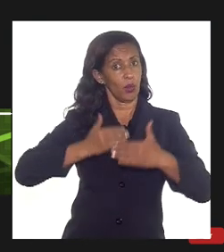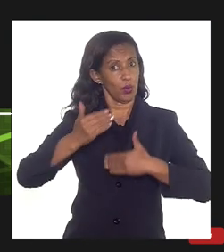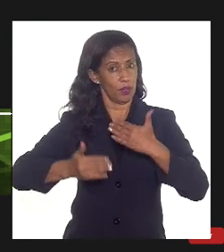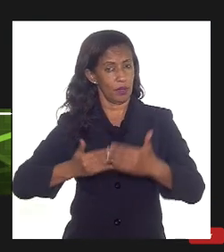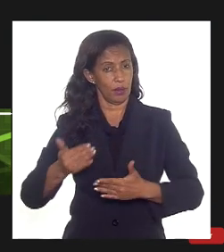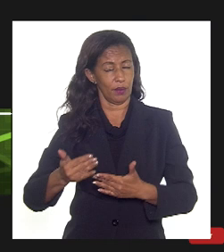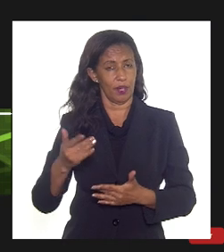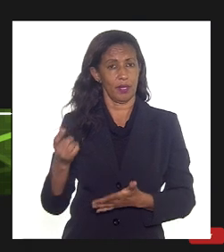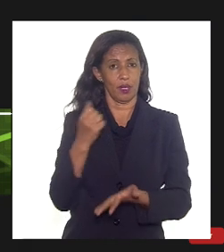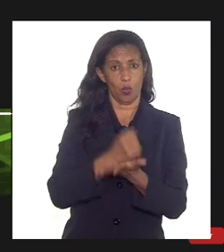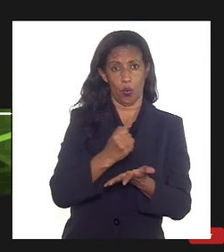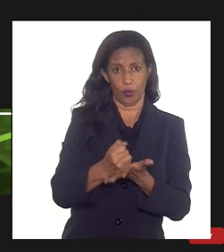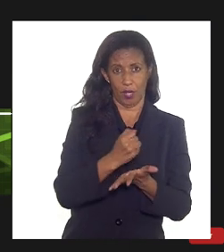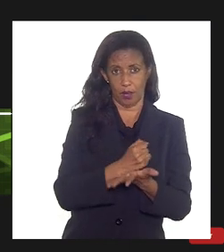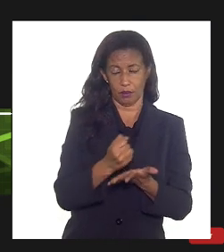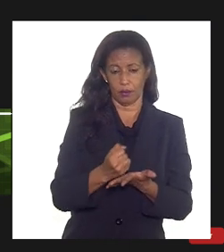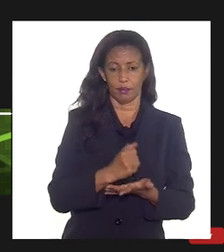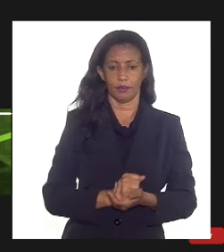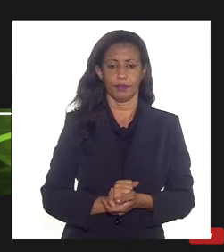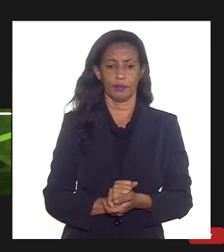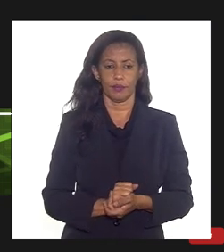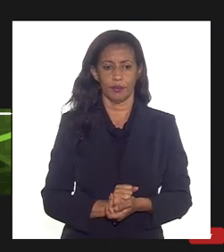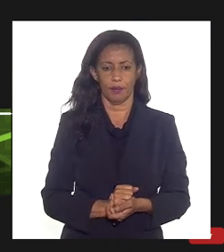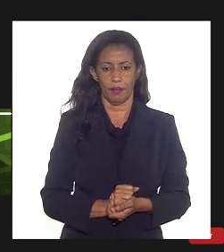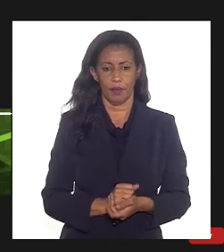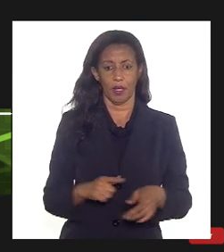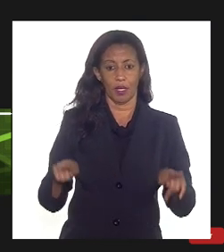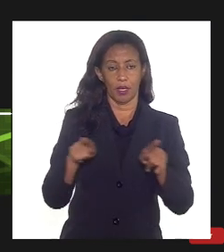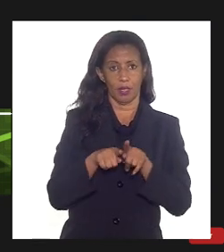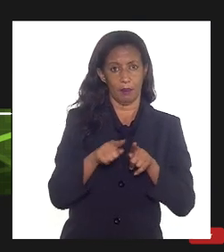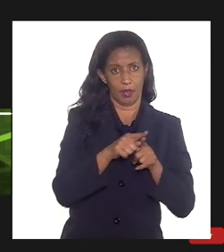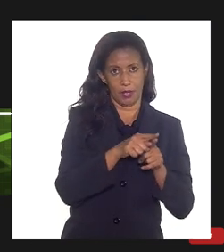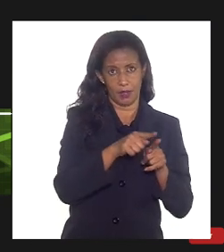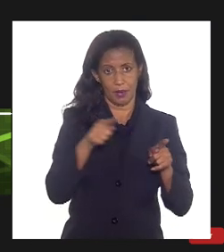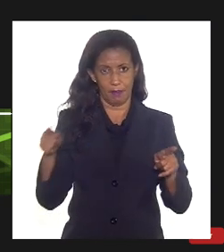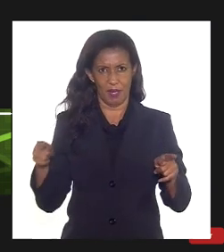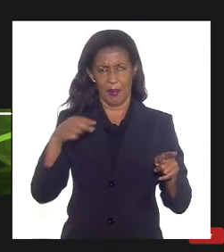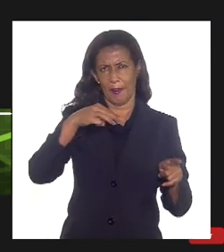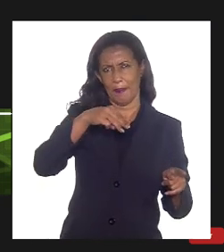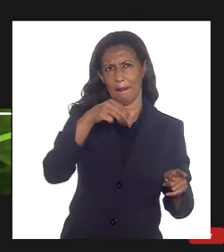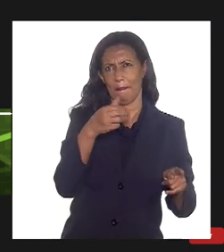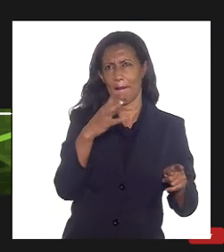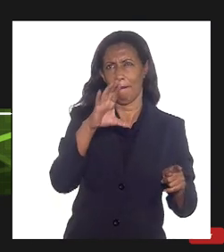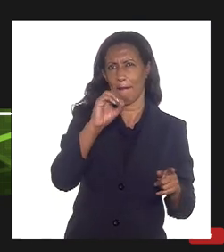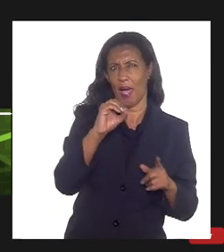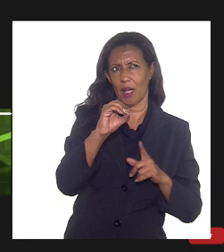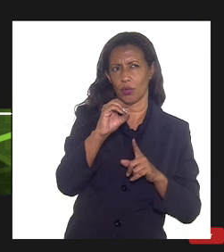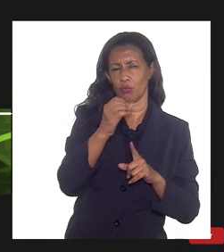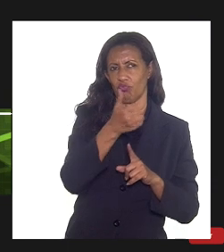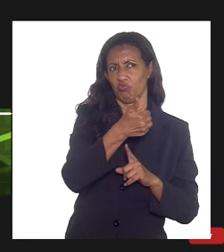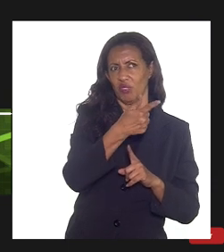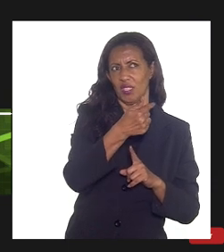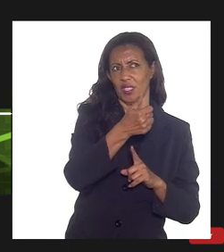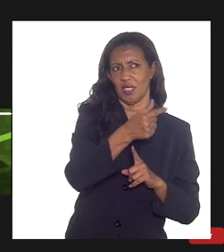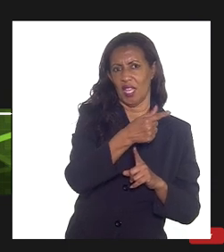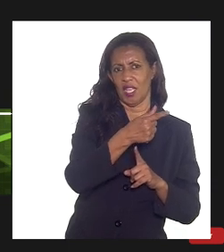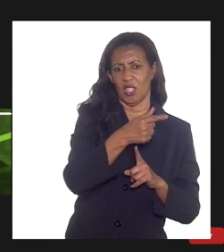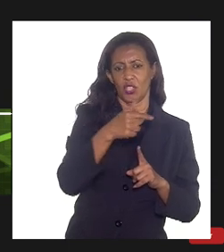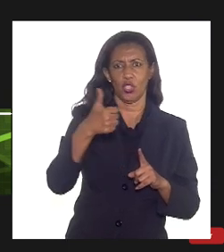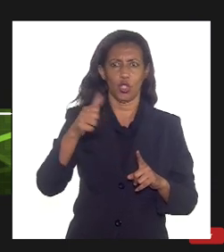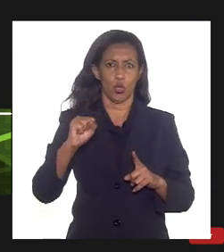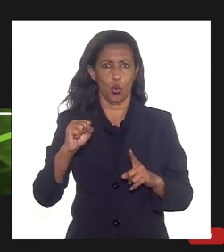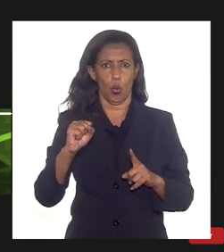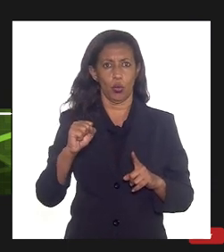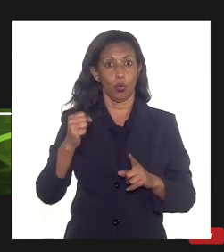começando em janeiro de 20 e também nesse mesmo período logo depois em março ali por volta de 17 18 de março de